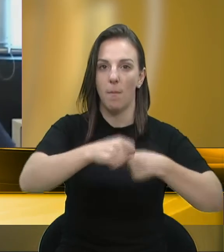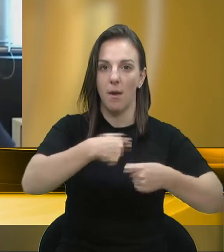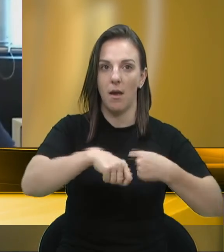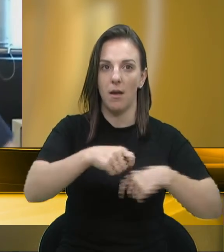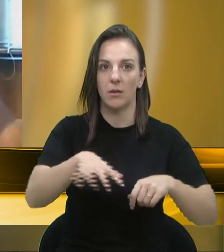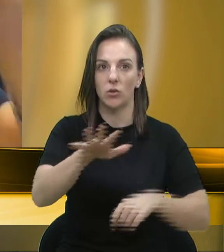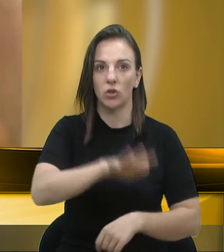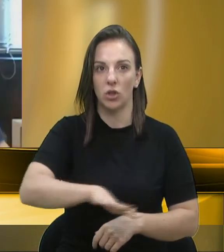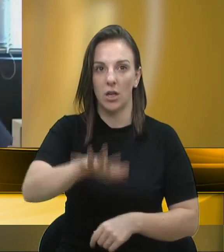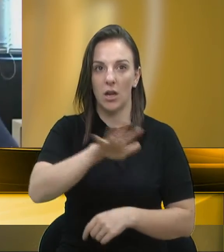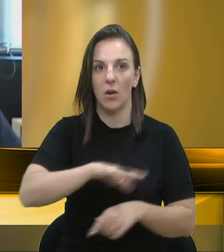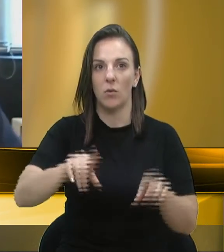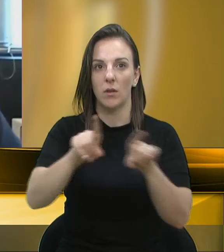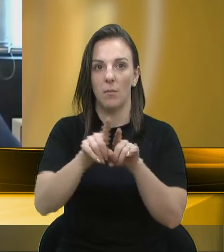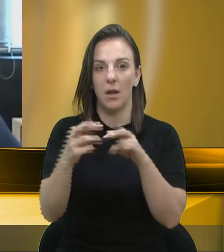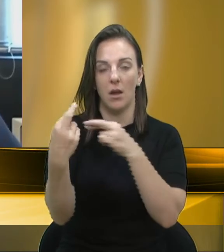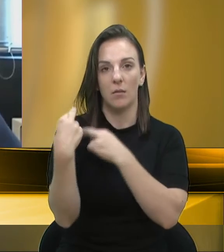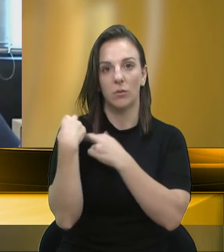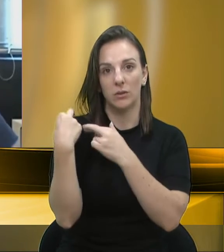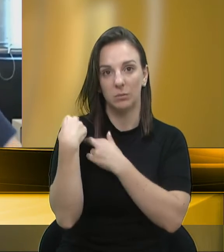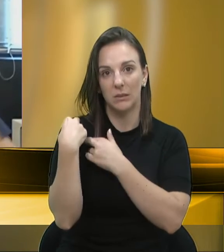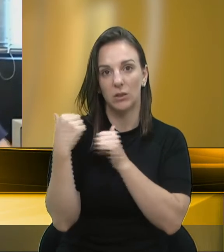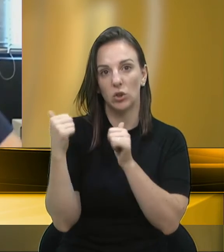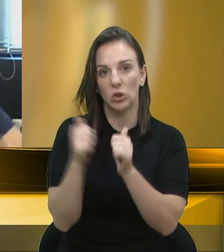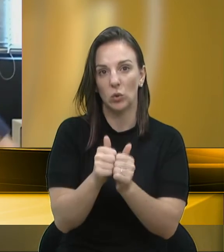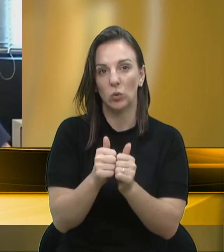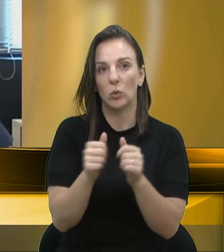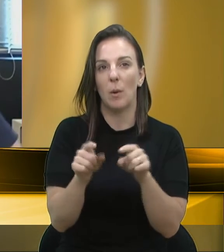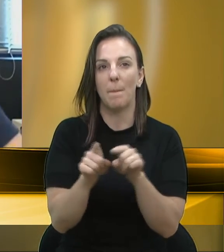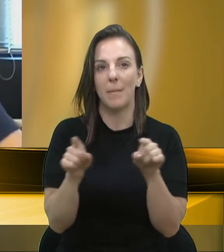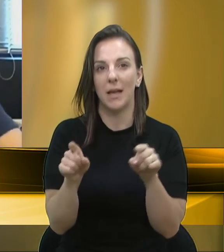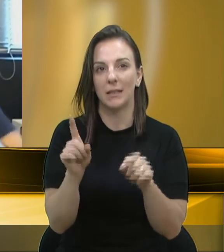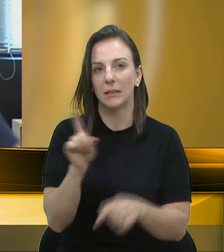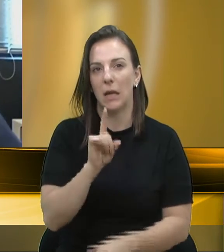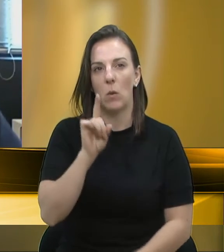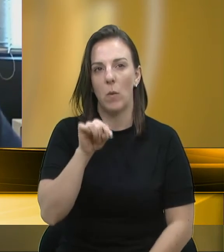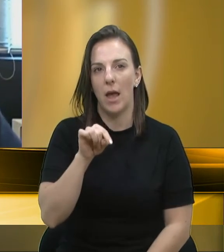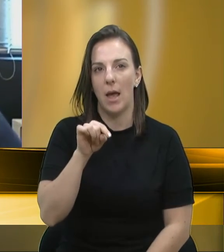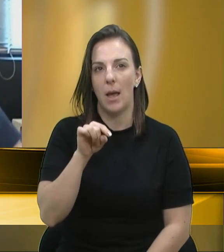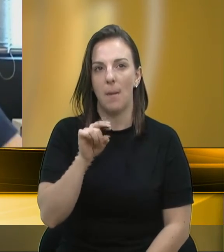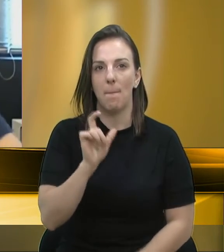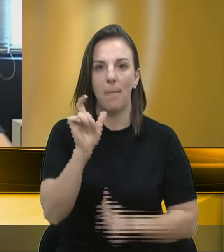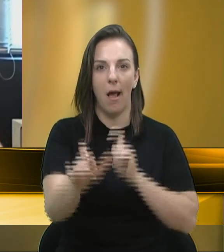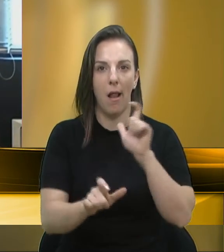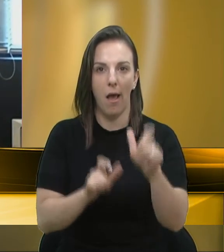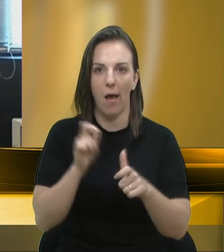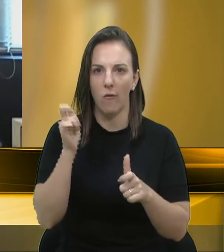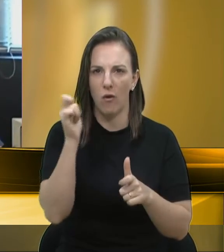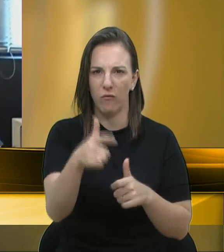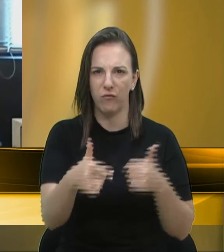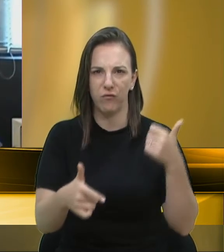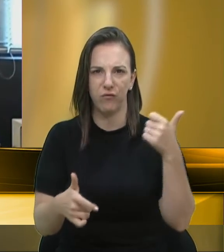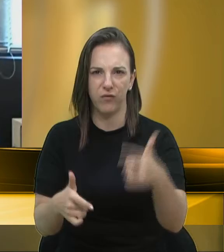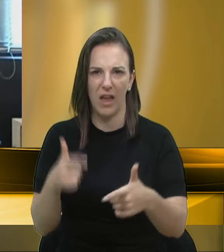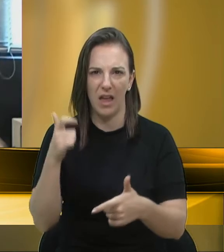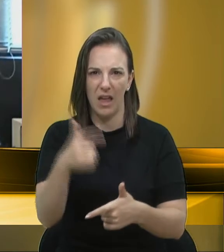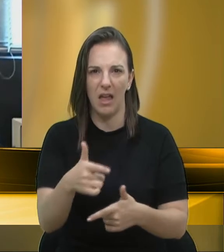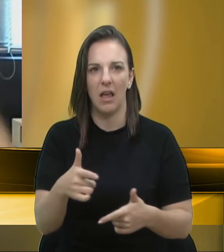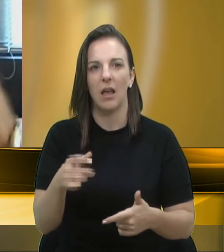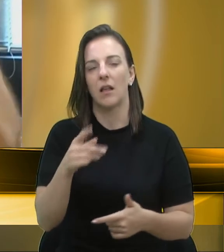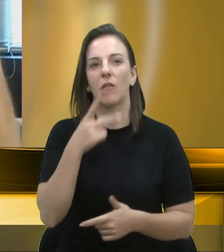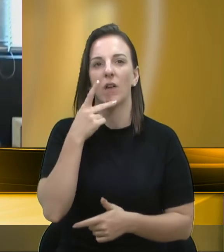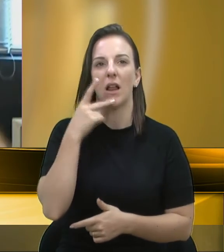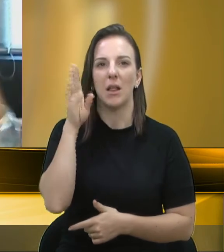modo geral, com responsabilidade. Mas não é com palavras agressivas, não é com difamação do